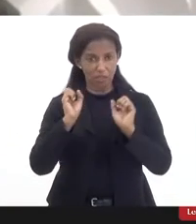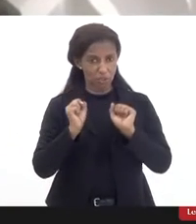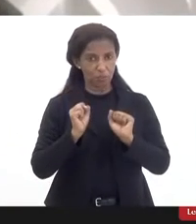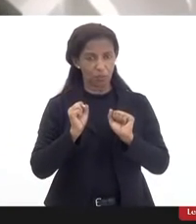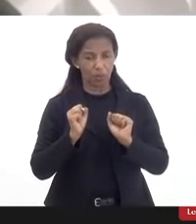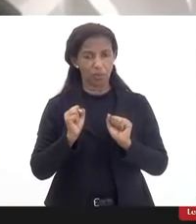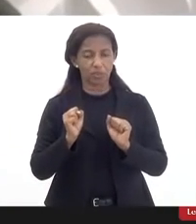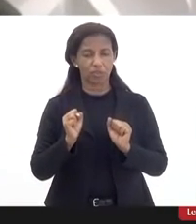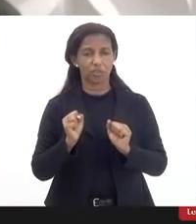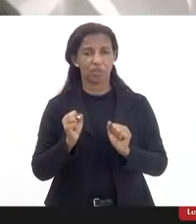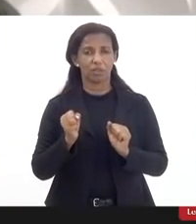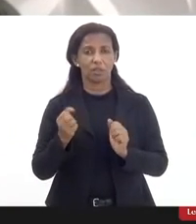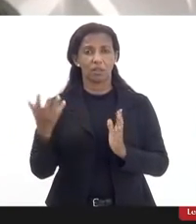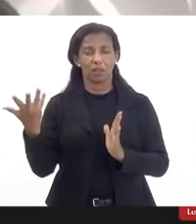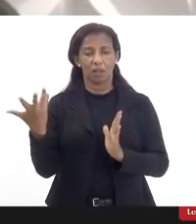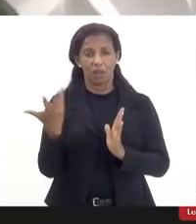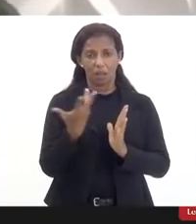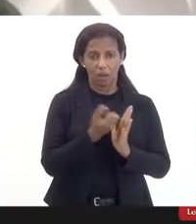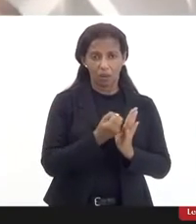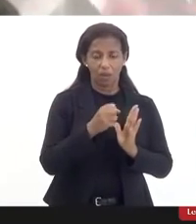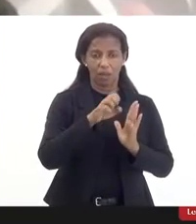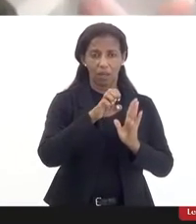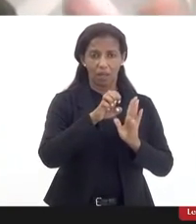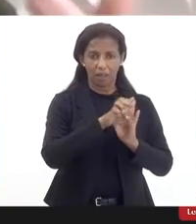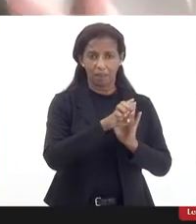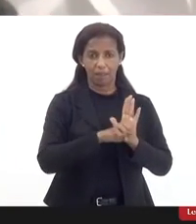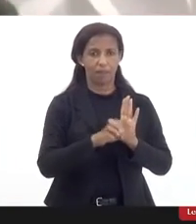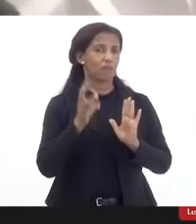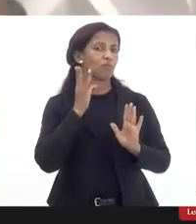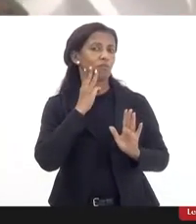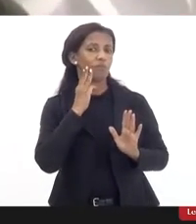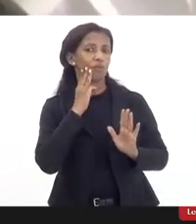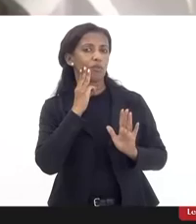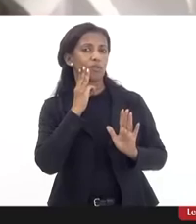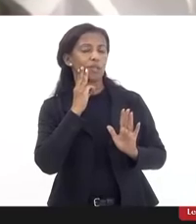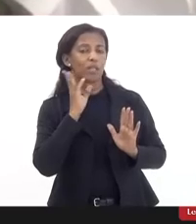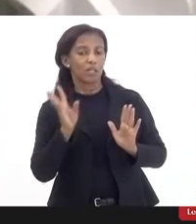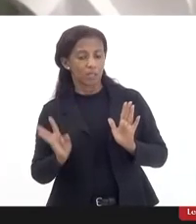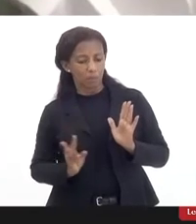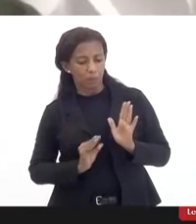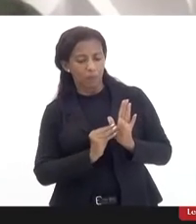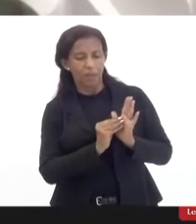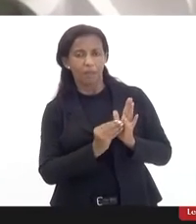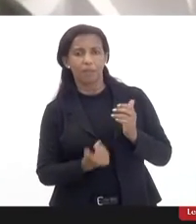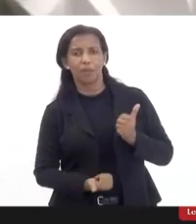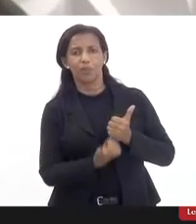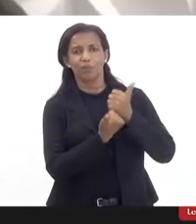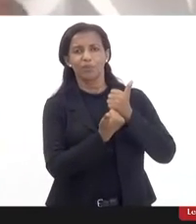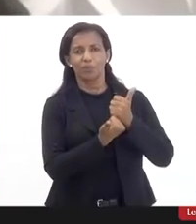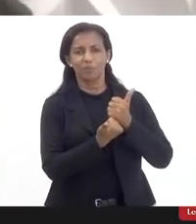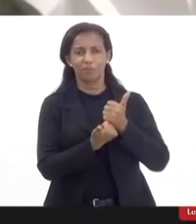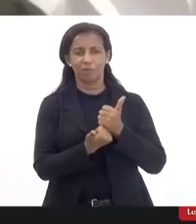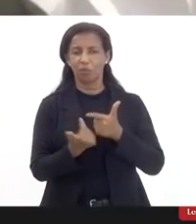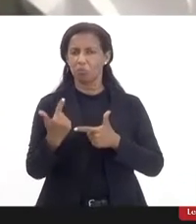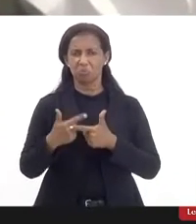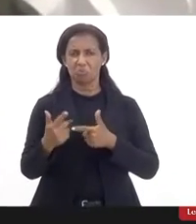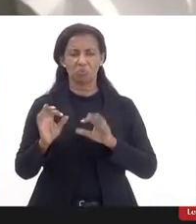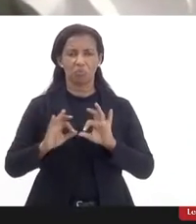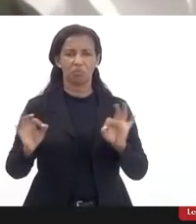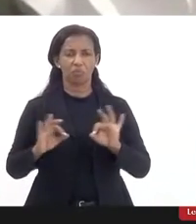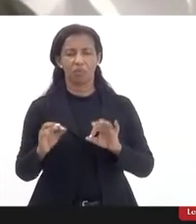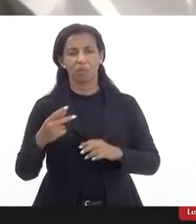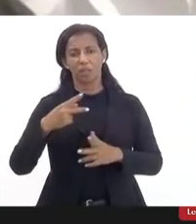acolher a emenda do deputado Valdeck e depois colocar a emenda como subemenda não há problema nenhum e as